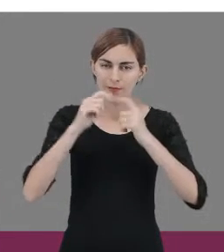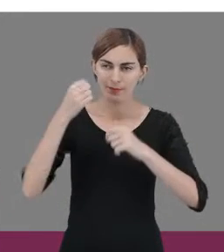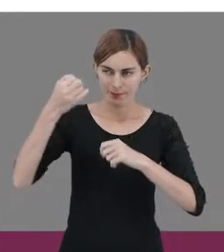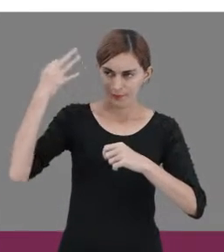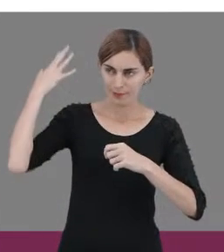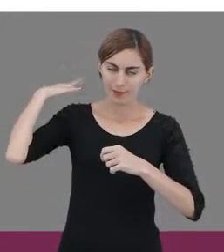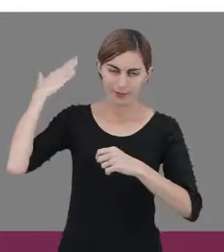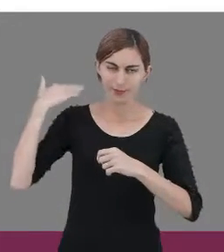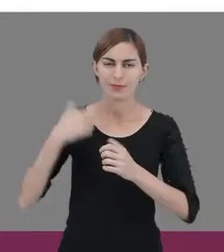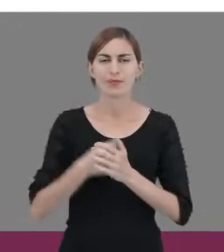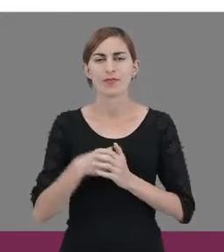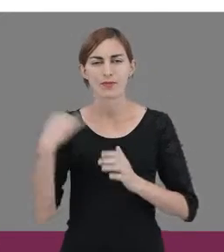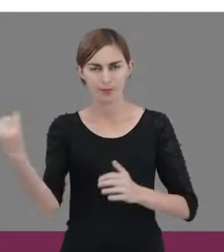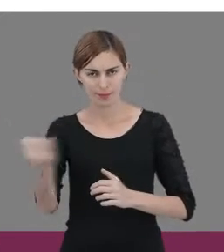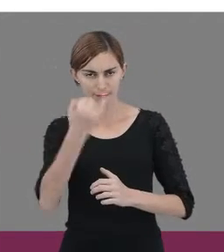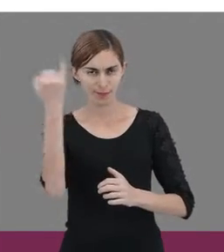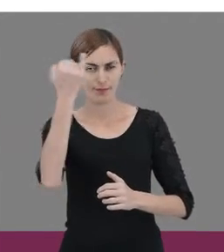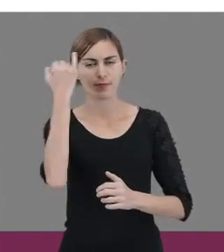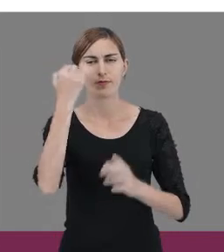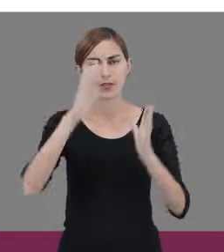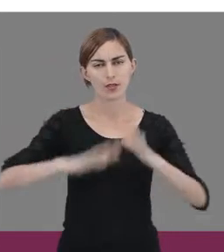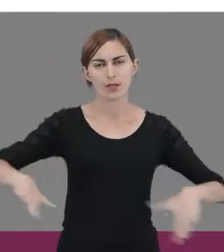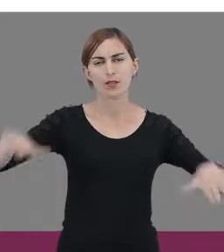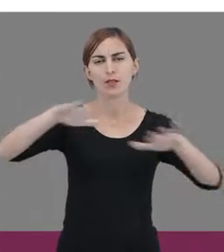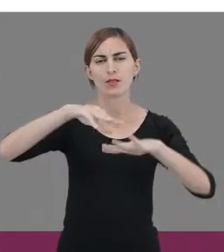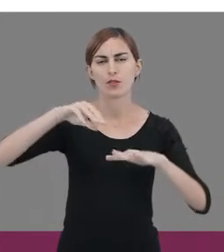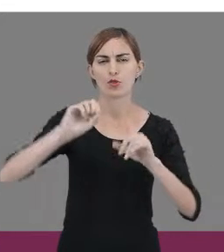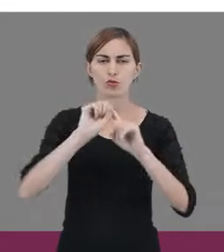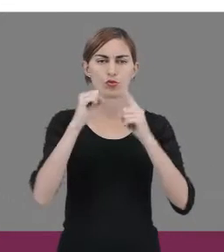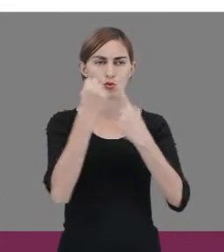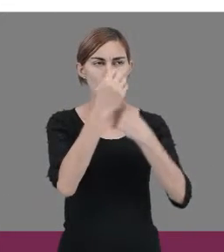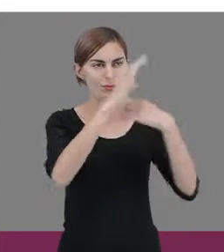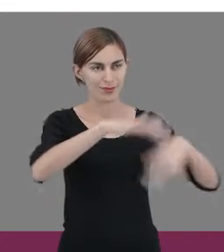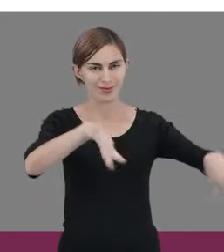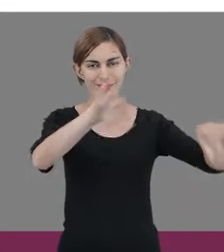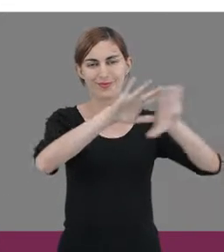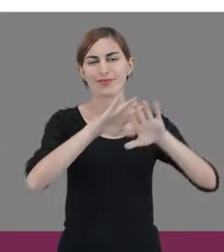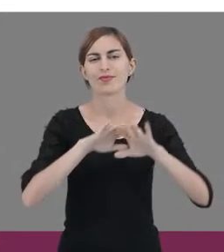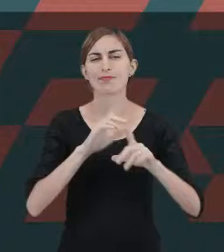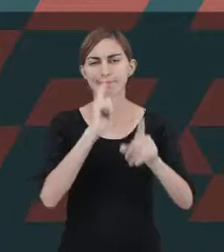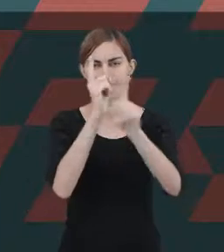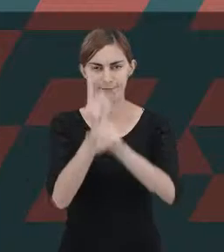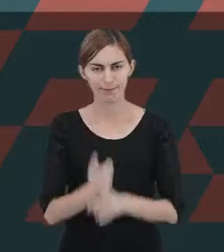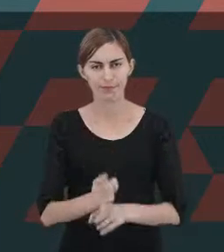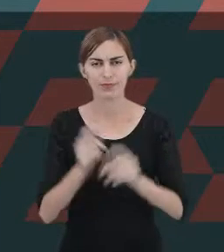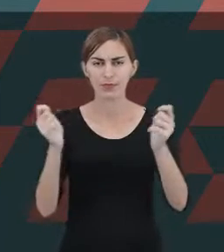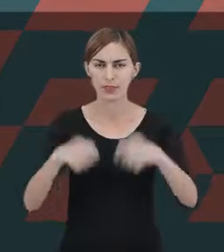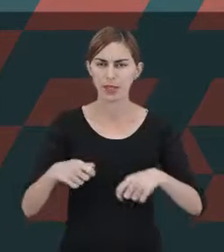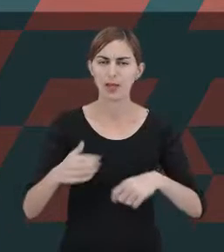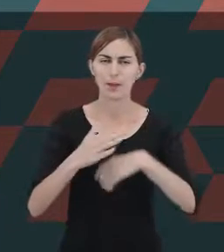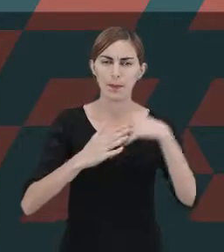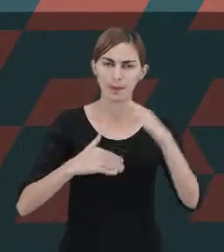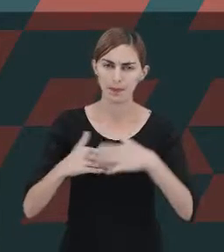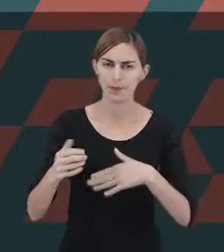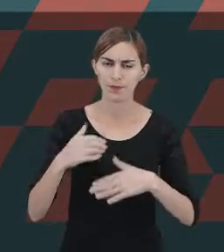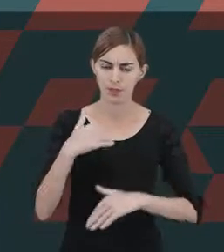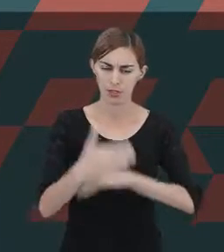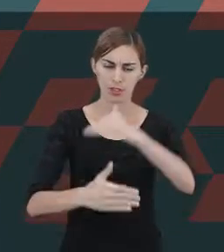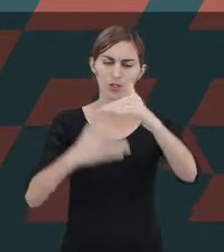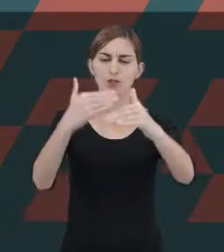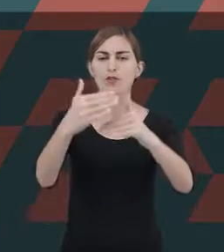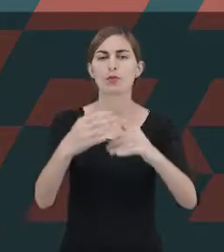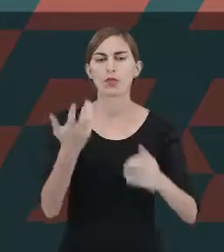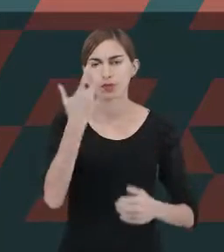justamente a importância desse meio social para identificar e potencializar o desenvolvimento das